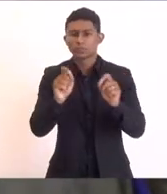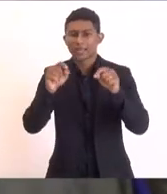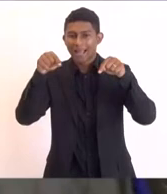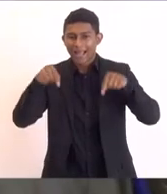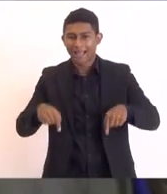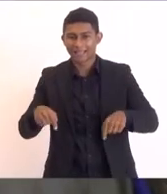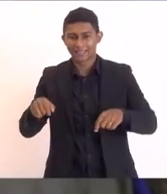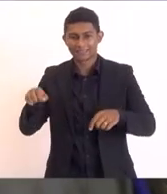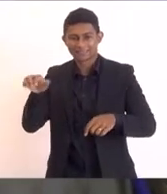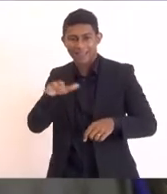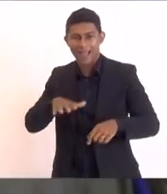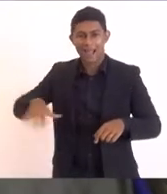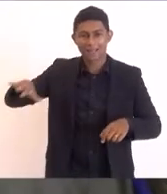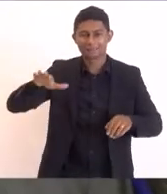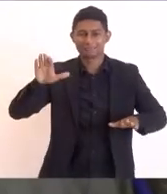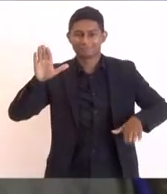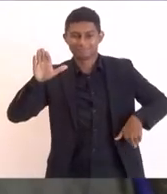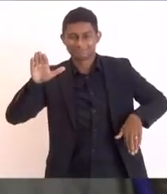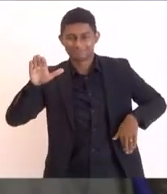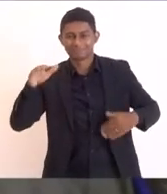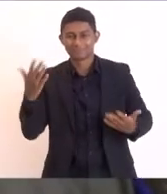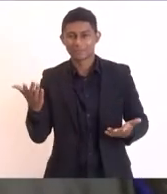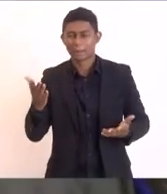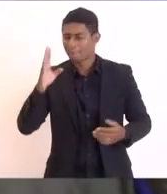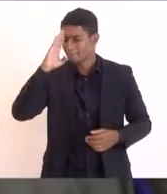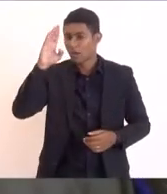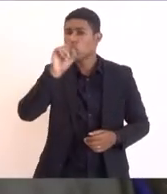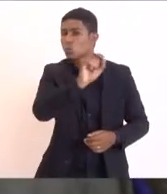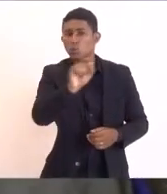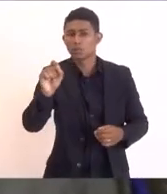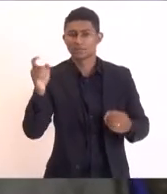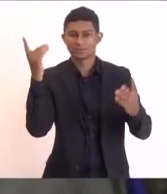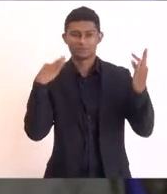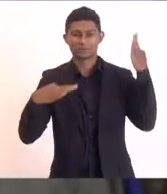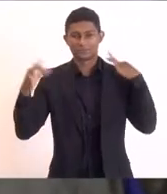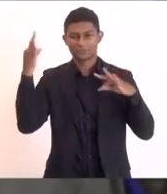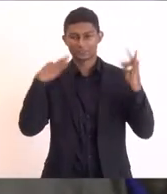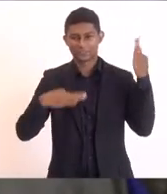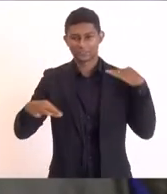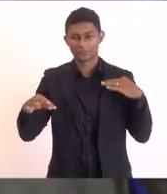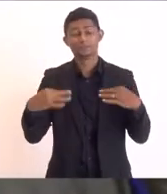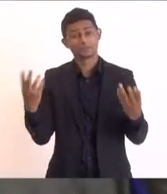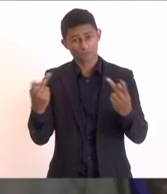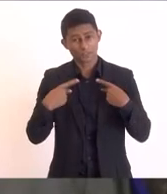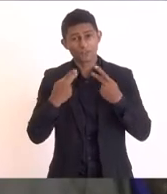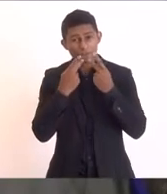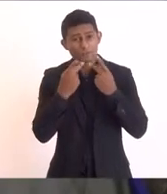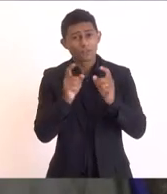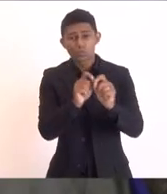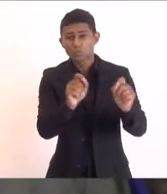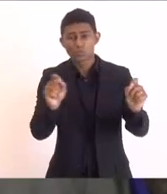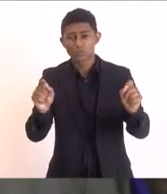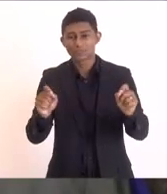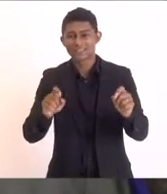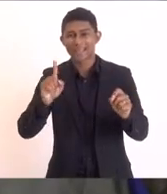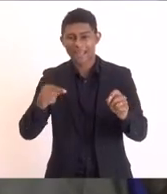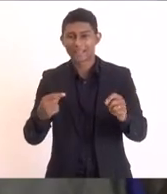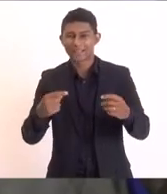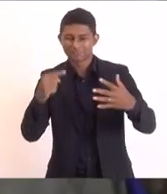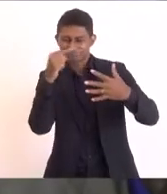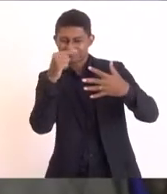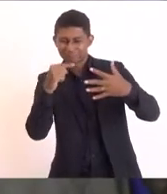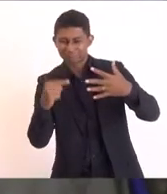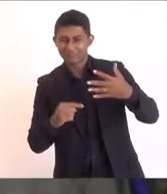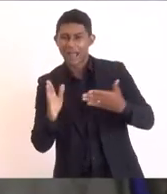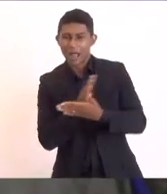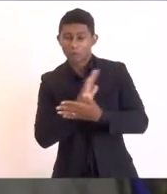Litorâneos a principal potencialidade é o turismo sendo assim eu gostaria de falar isso sobre sobre alguns aspectos